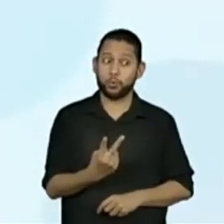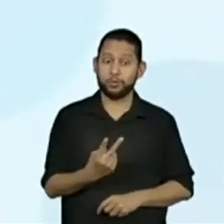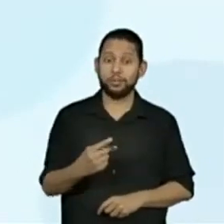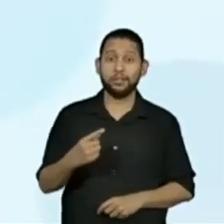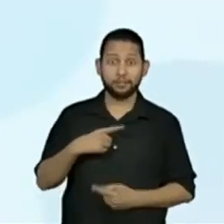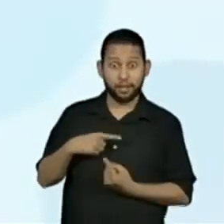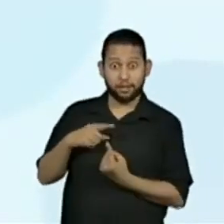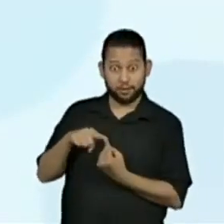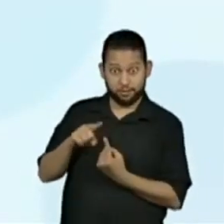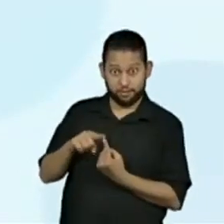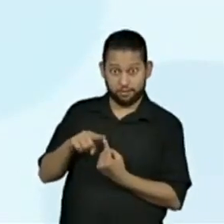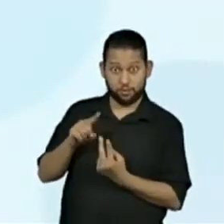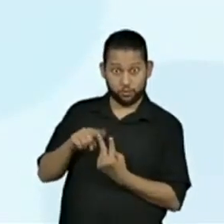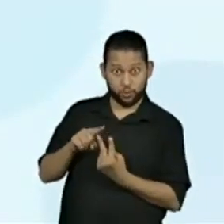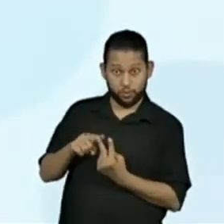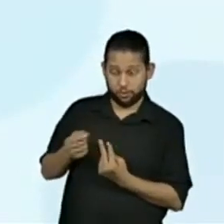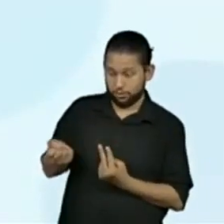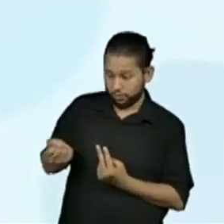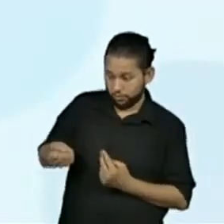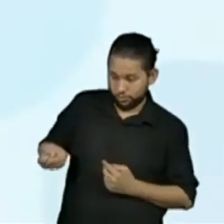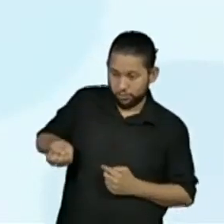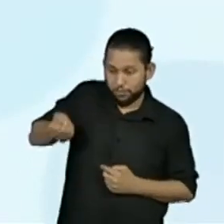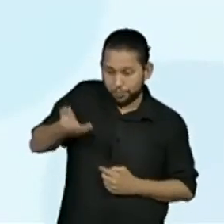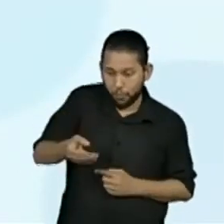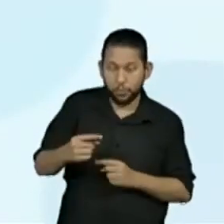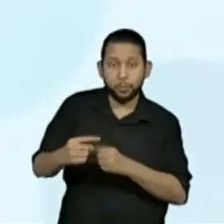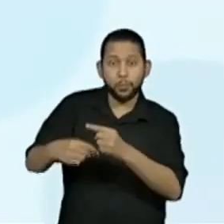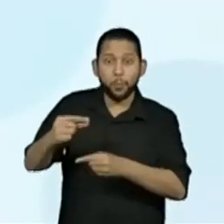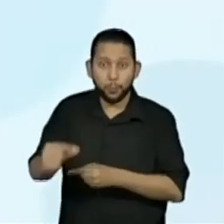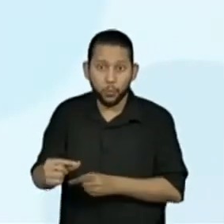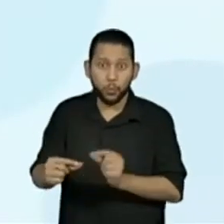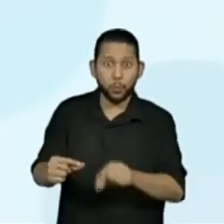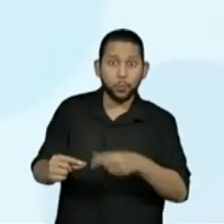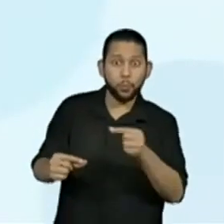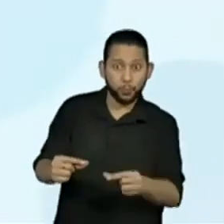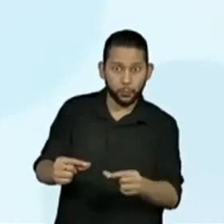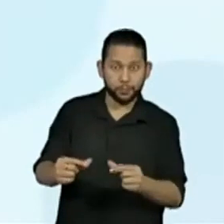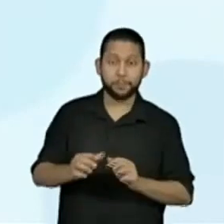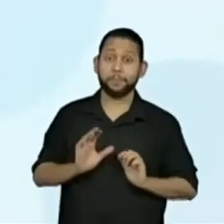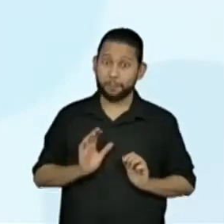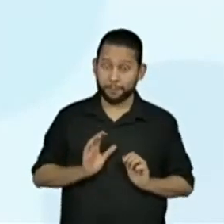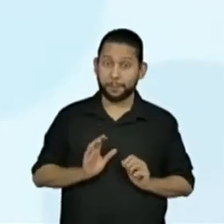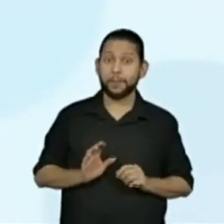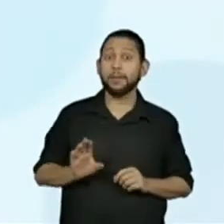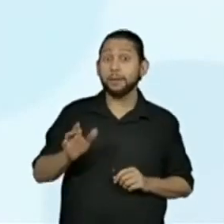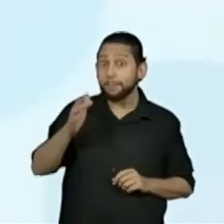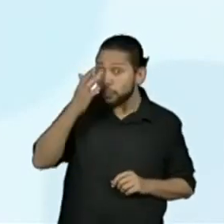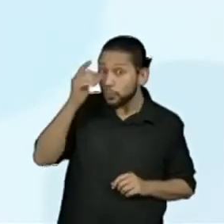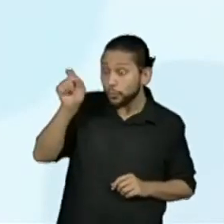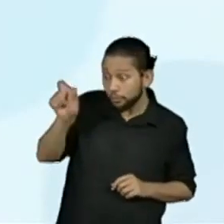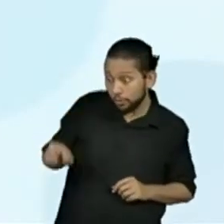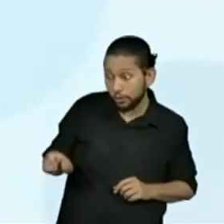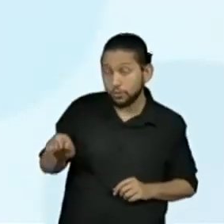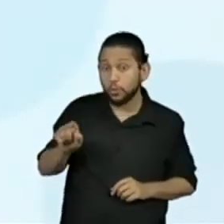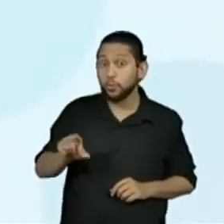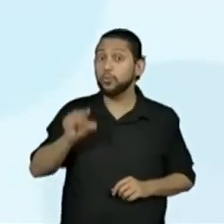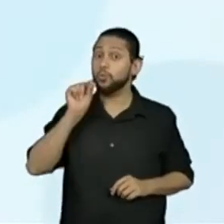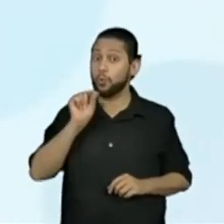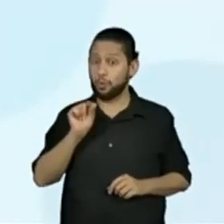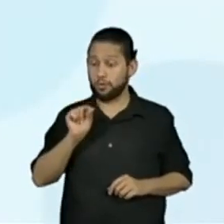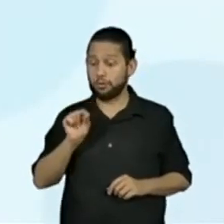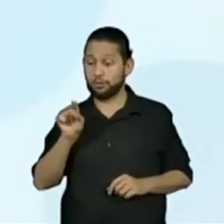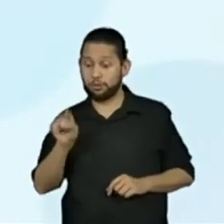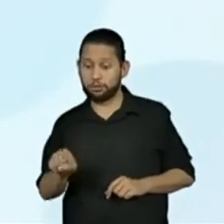As regras determinadas por eles eram as seguintes. Cada um escolheria um resultado da soma,